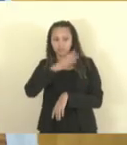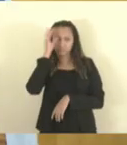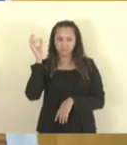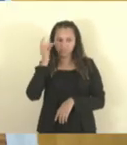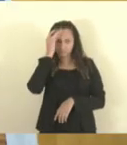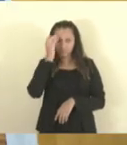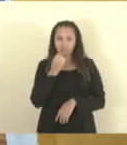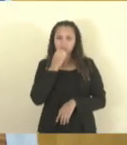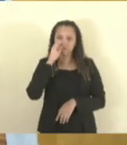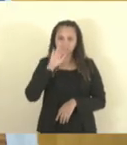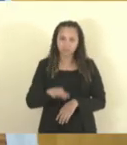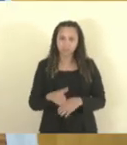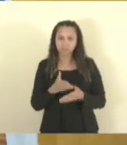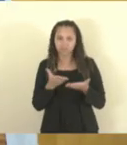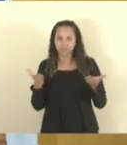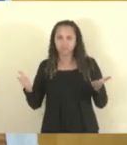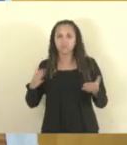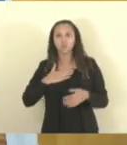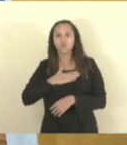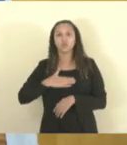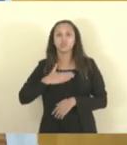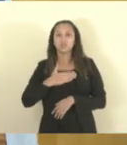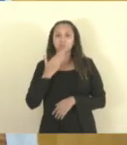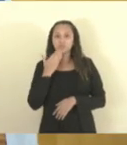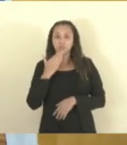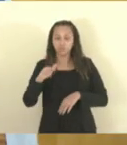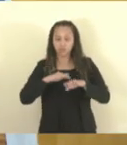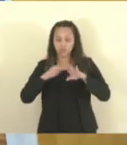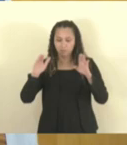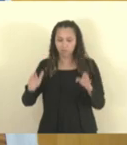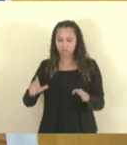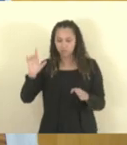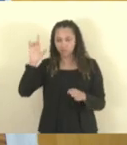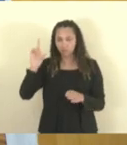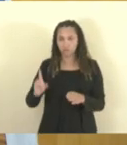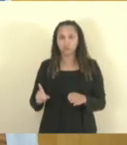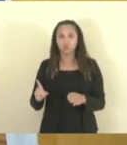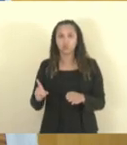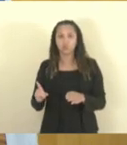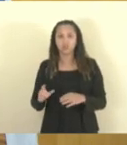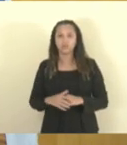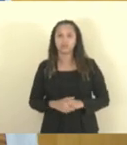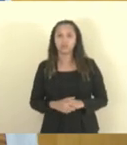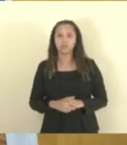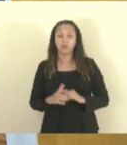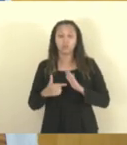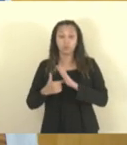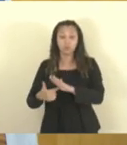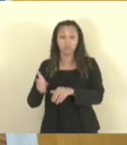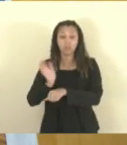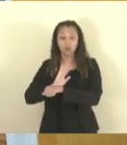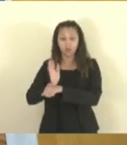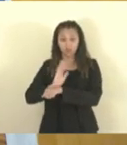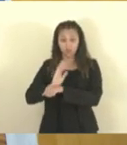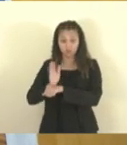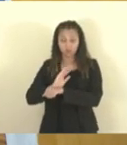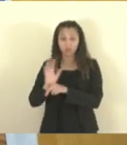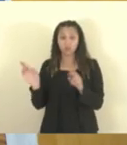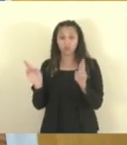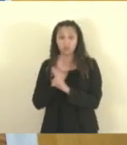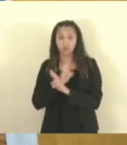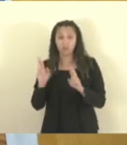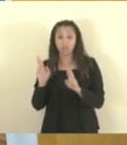gostaríamos de pedir à mesa diretora que postasse um vídeo relativo